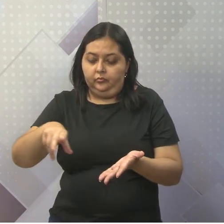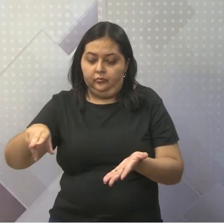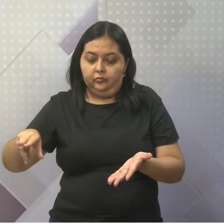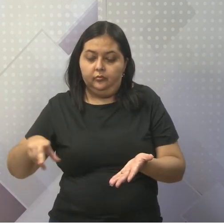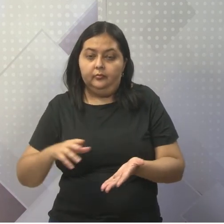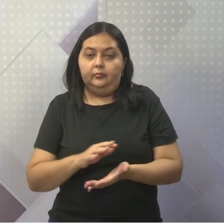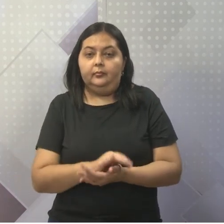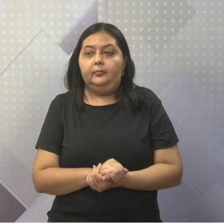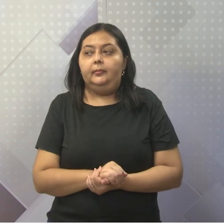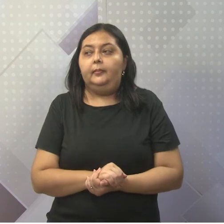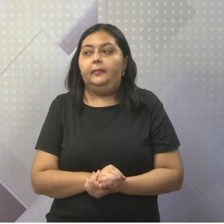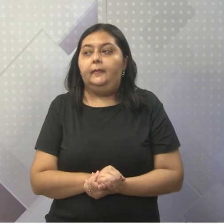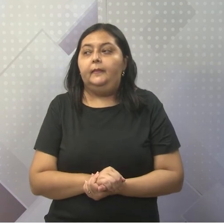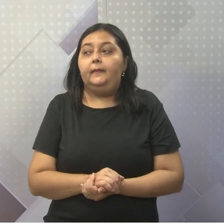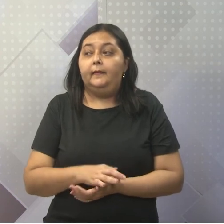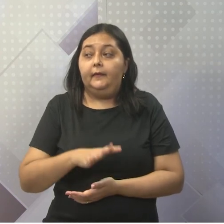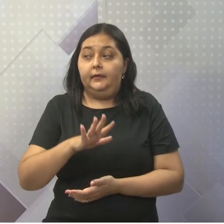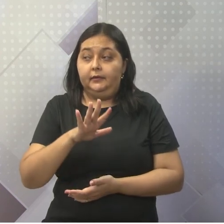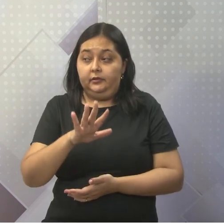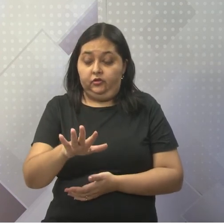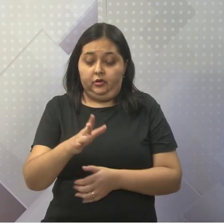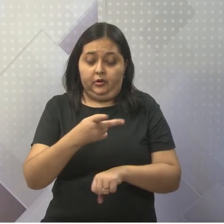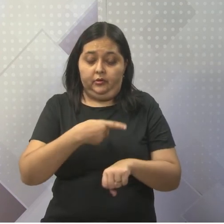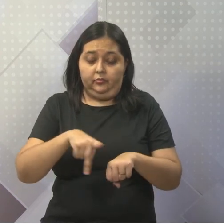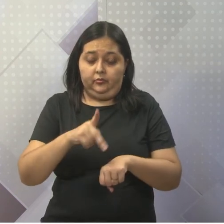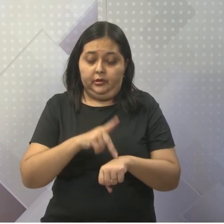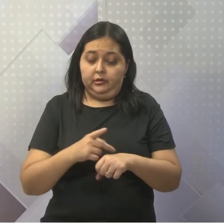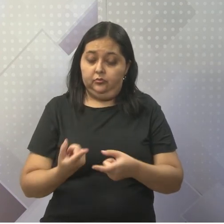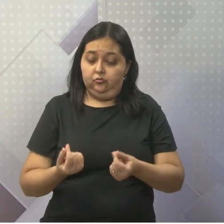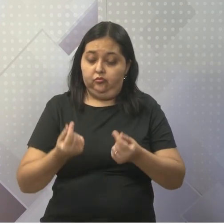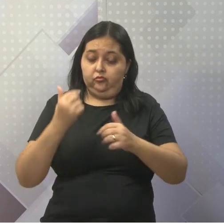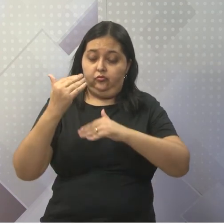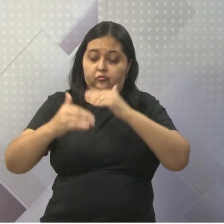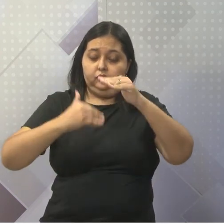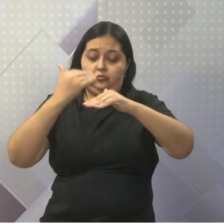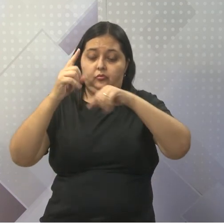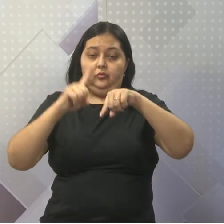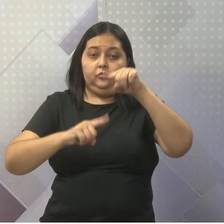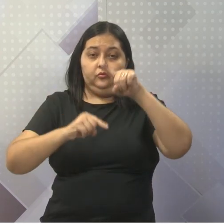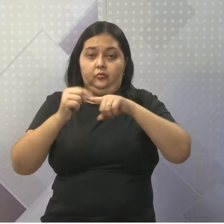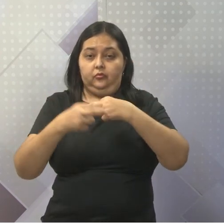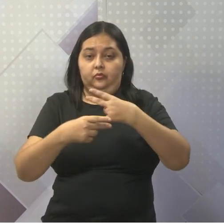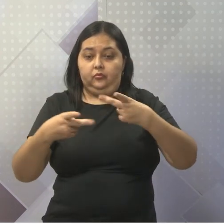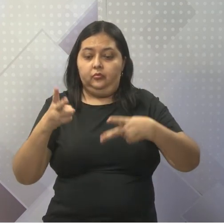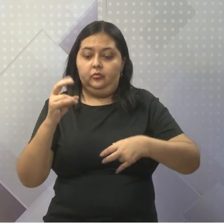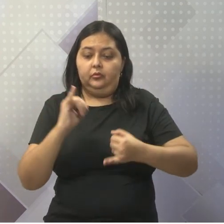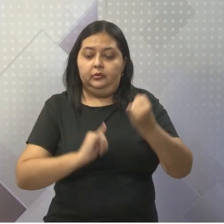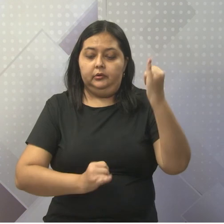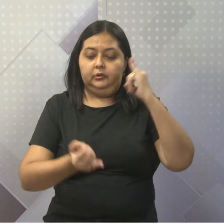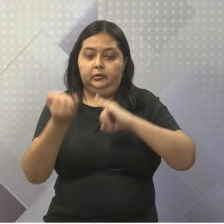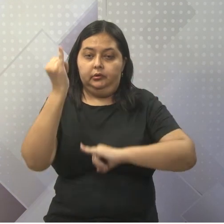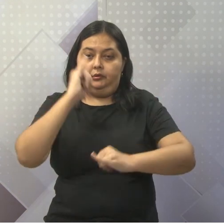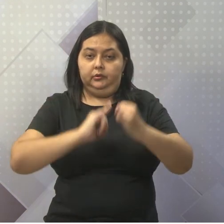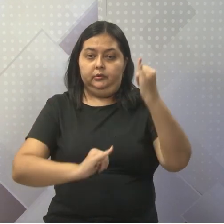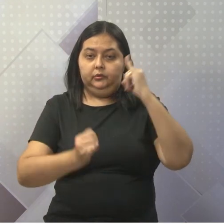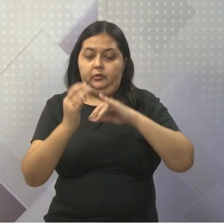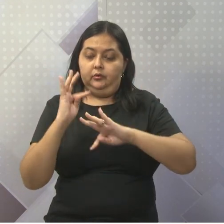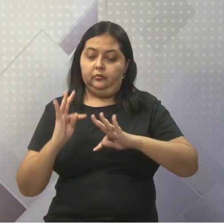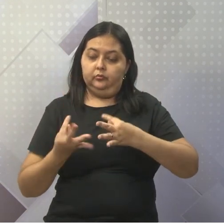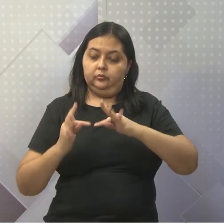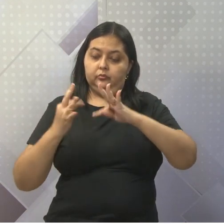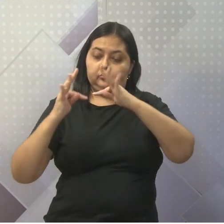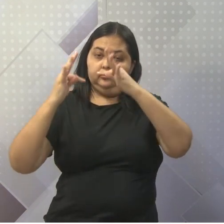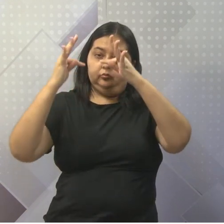lucros. Já os países ricos ou desenvolvidos oferecem produtos industrializados, geralmente de uma tecnologia